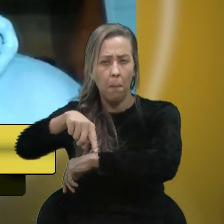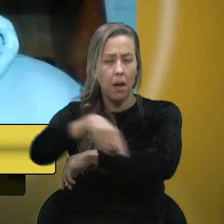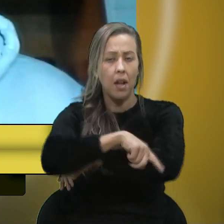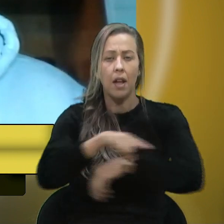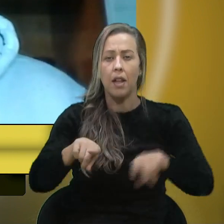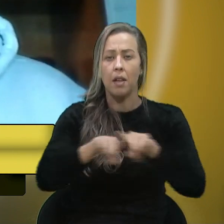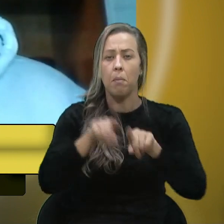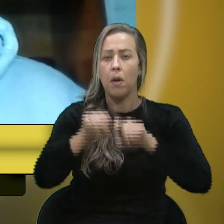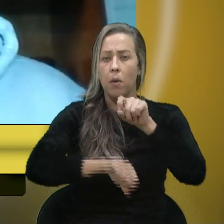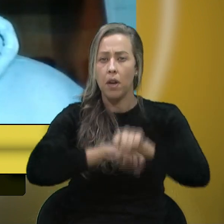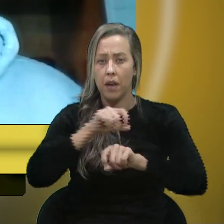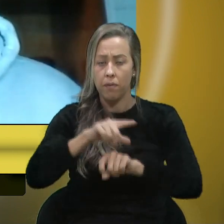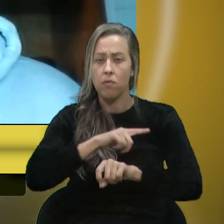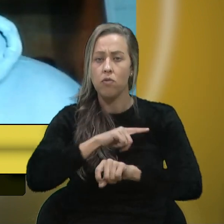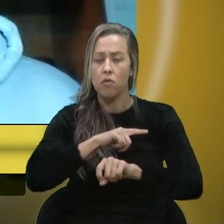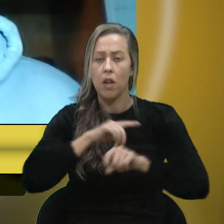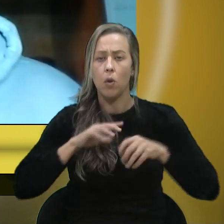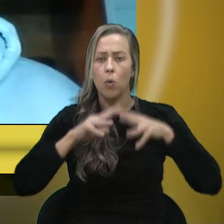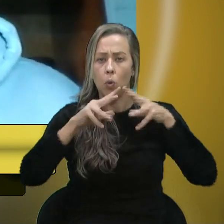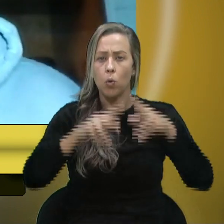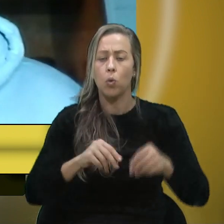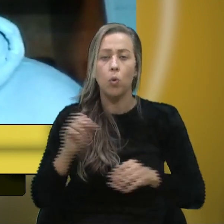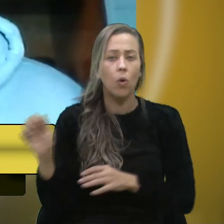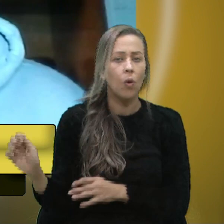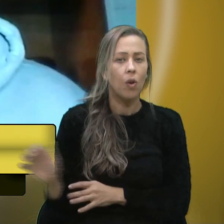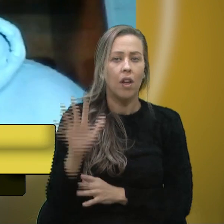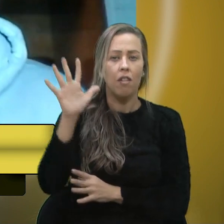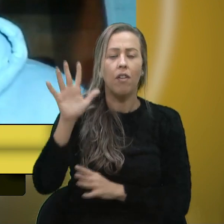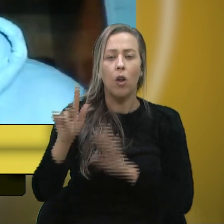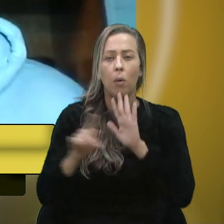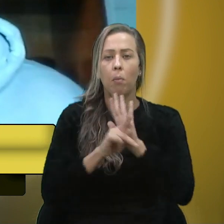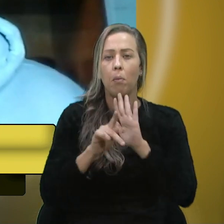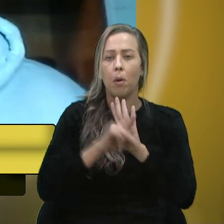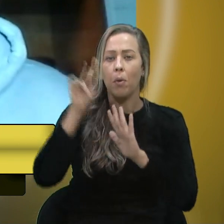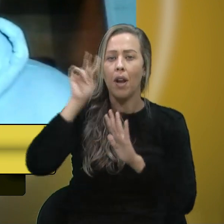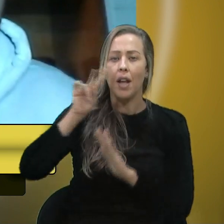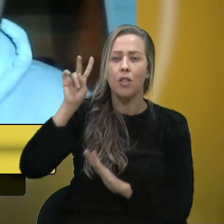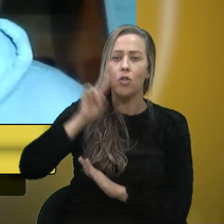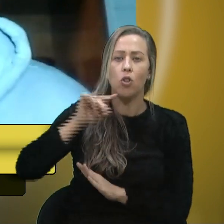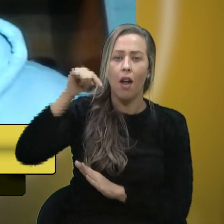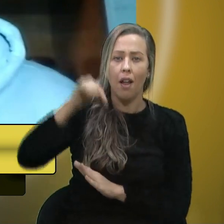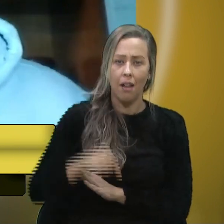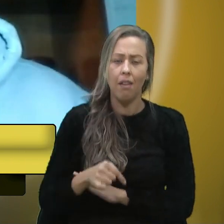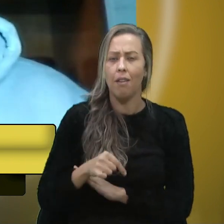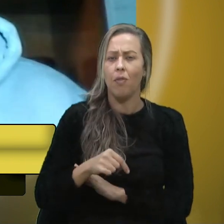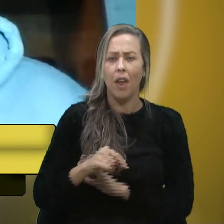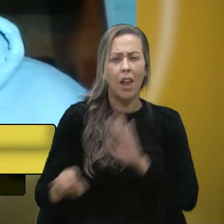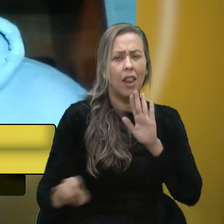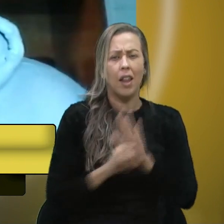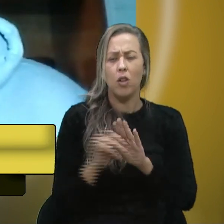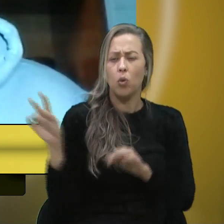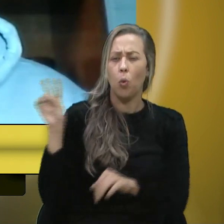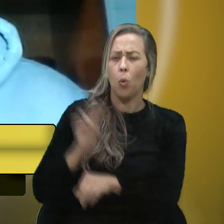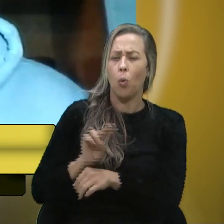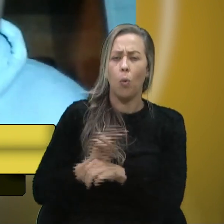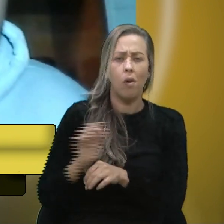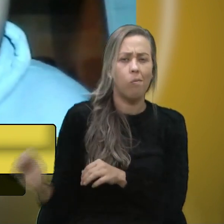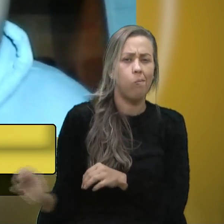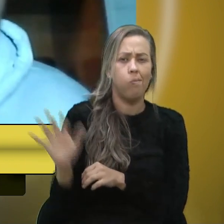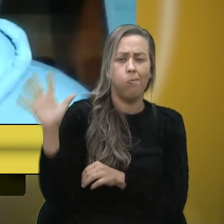que tiveram o seu patrimônio seu valor histórico identitário cuidado e